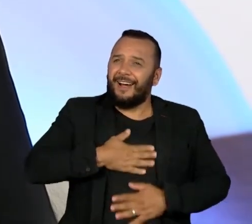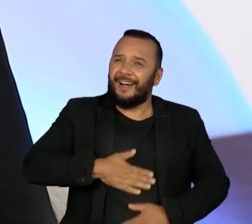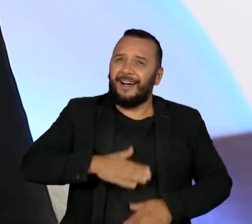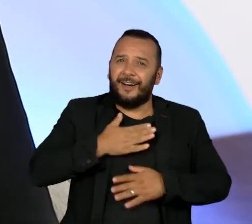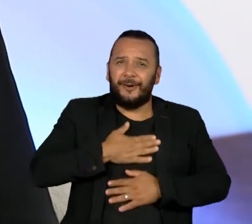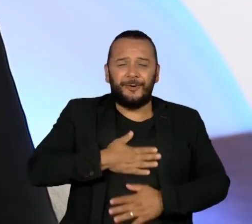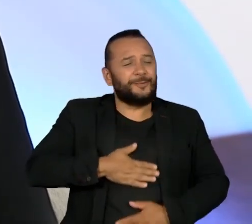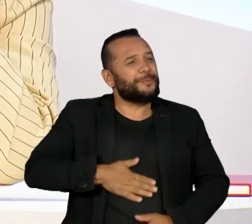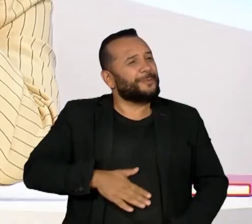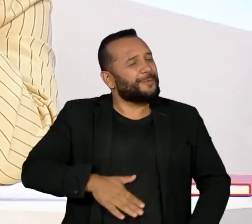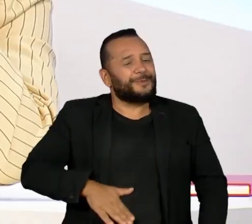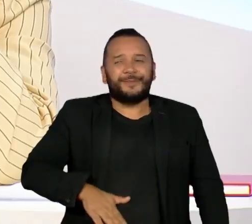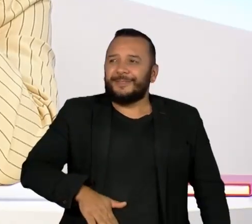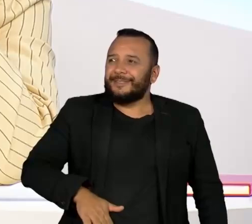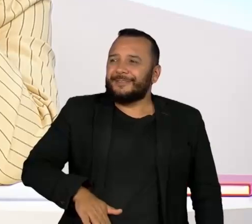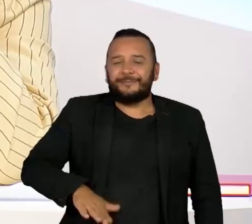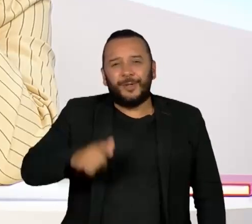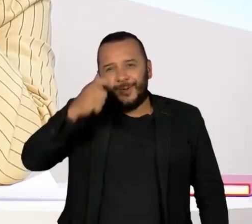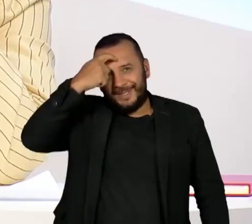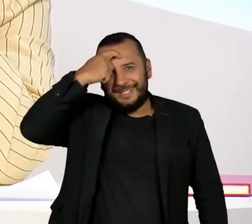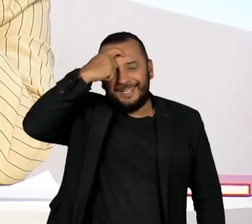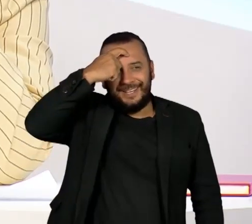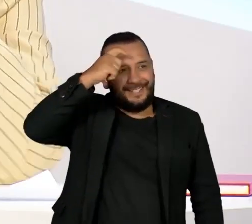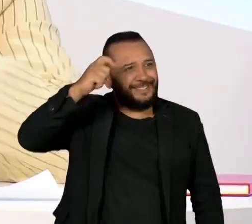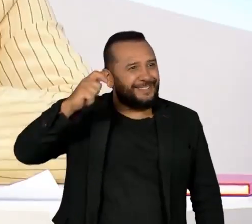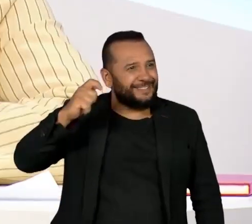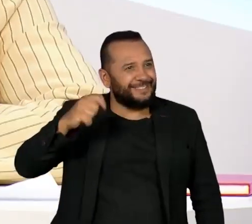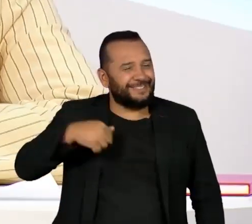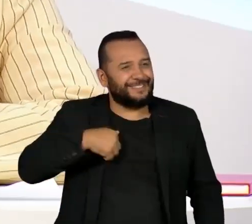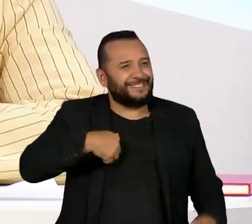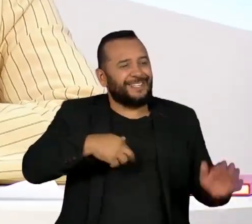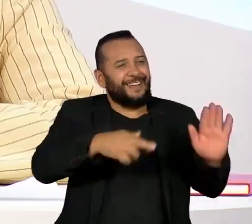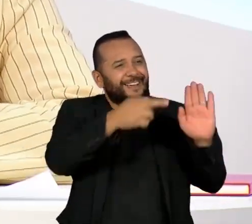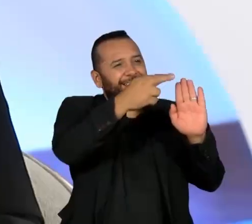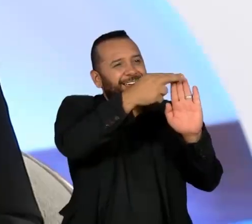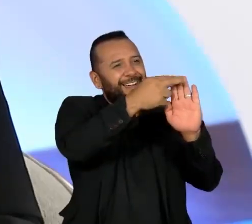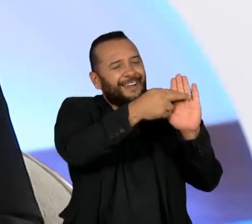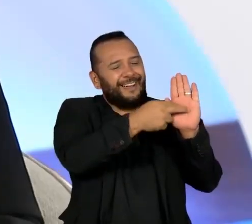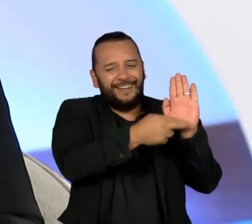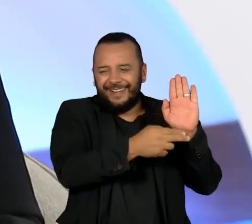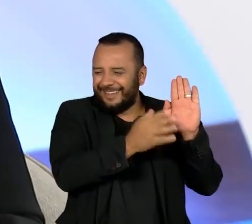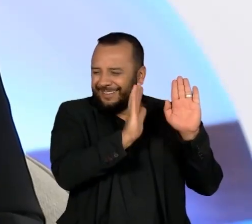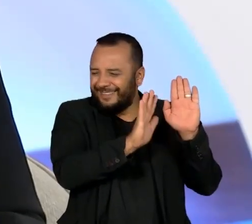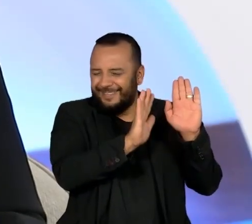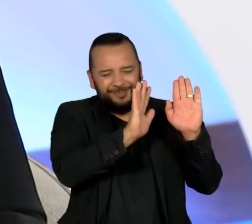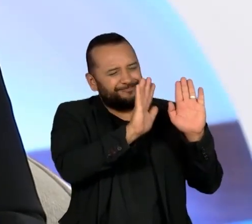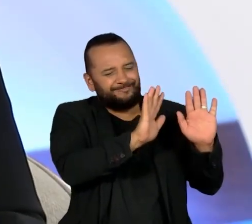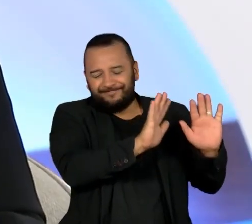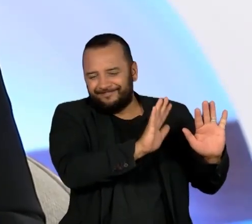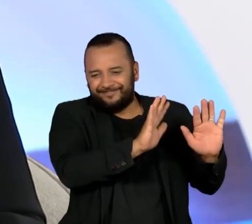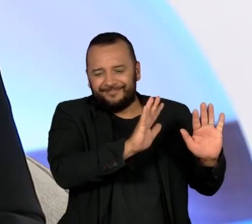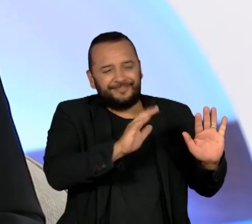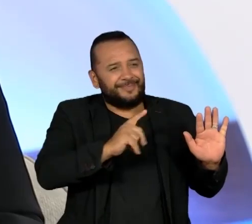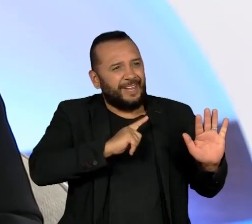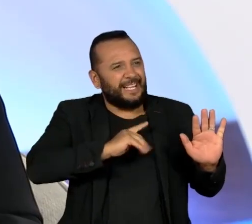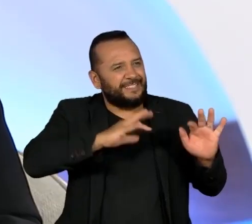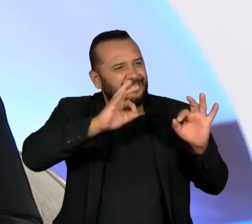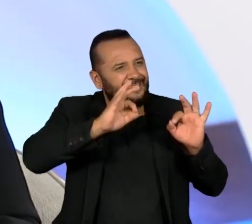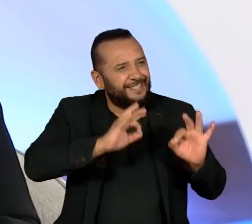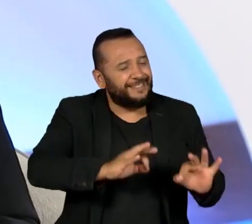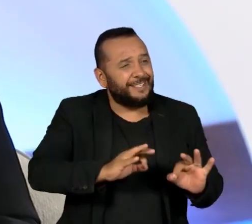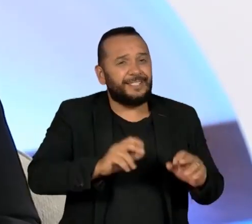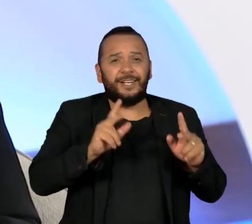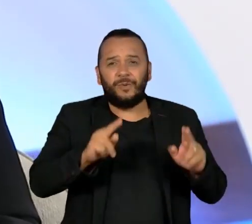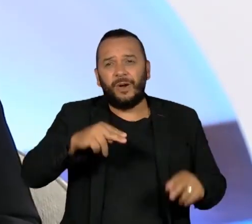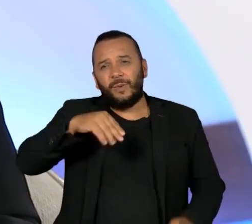consequente, você caga menos regra, você tem menos certeza das coisas. A máxima lá do Nelson